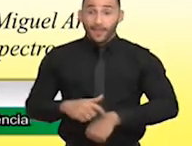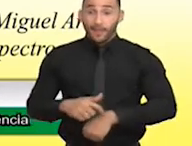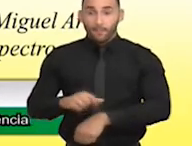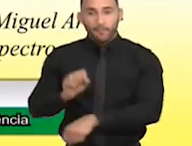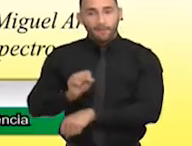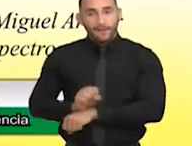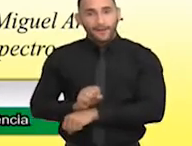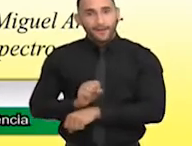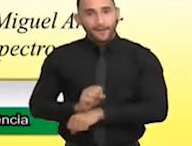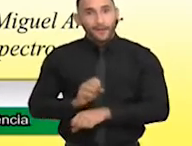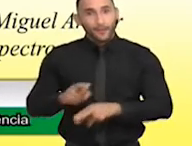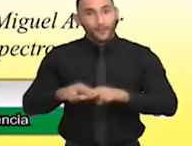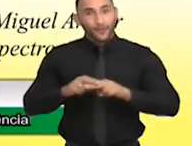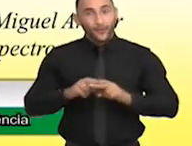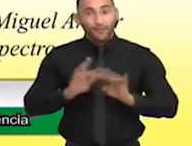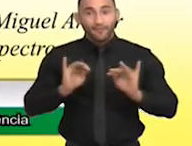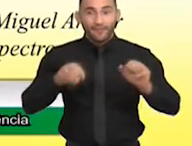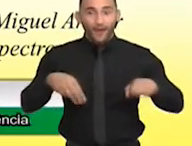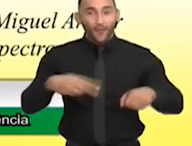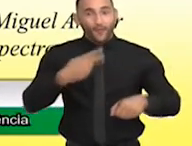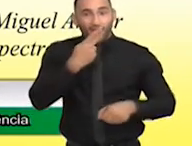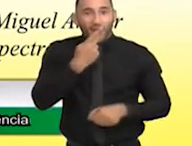Se não, no final, vou falar muito obrigado.